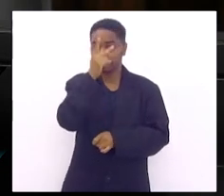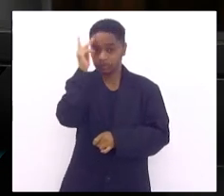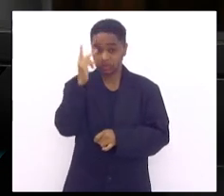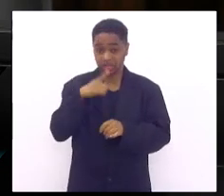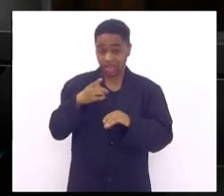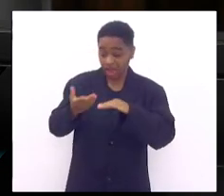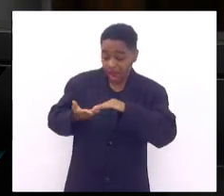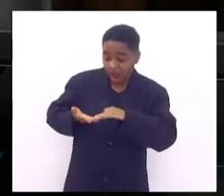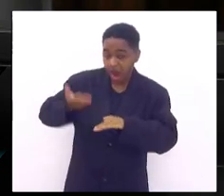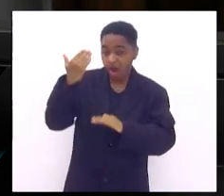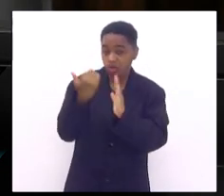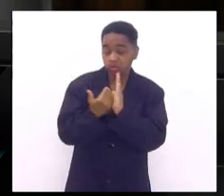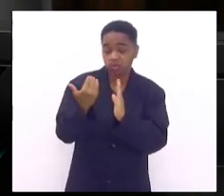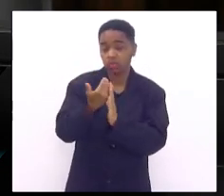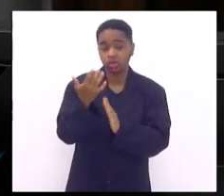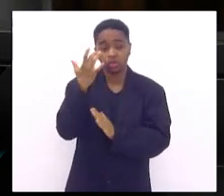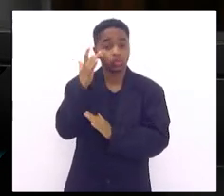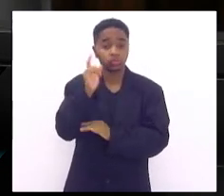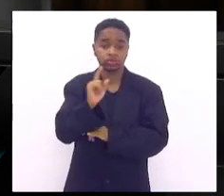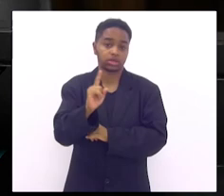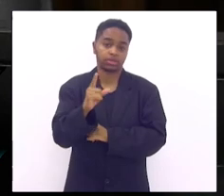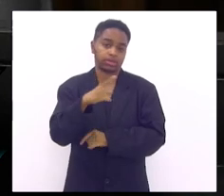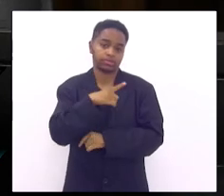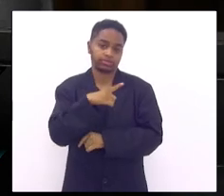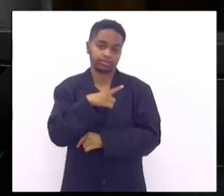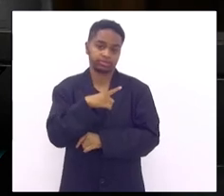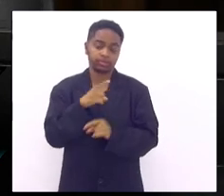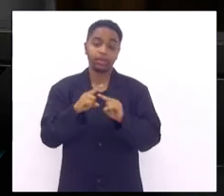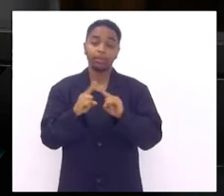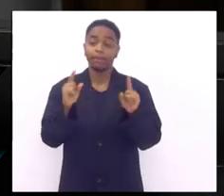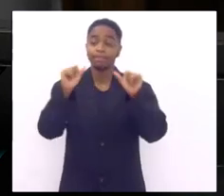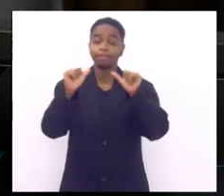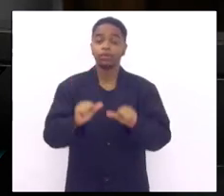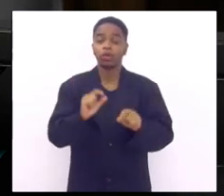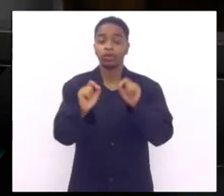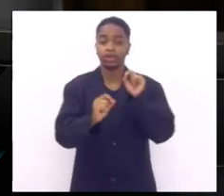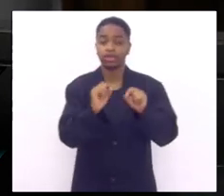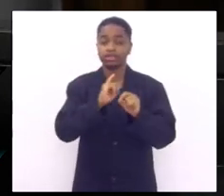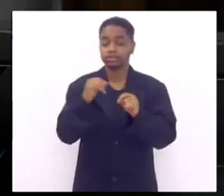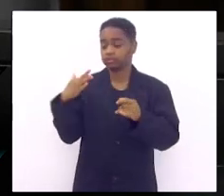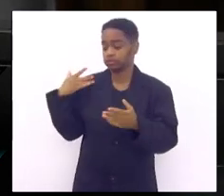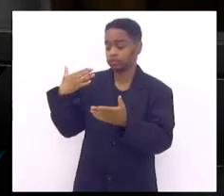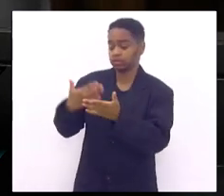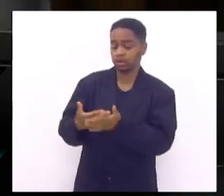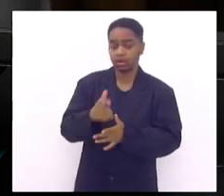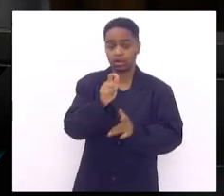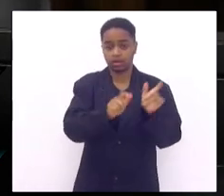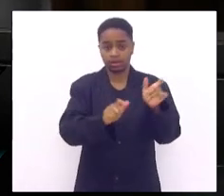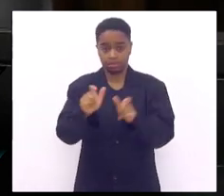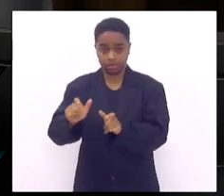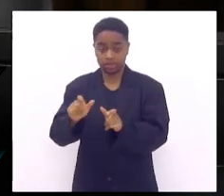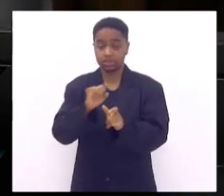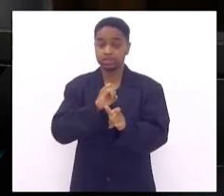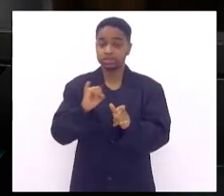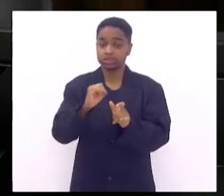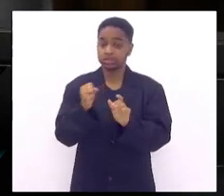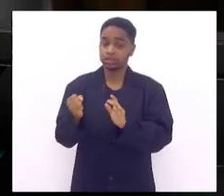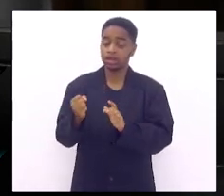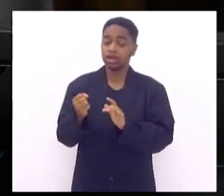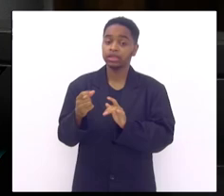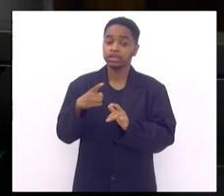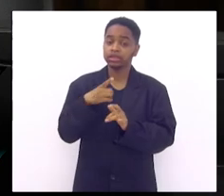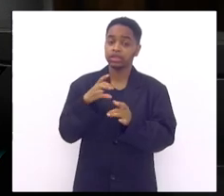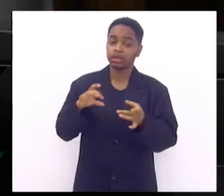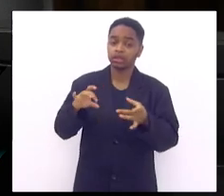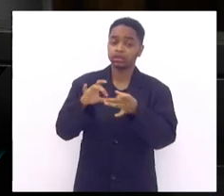elevados que mal sabiam que tinham isso e mais ainda se na história clínica desse paciente ele apresenta histórico familiar